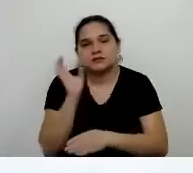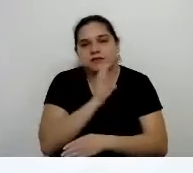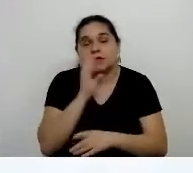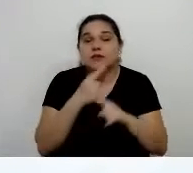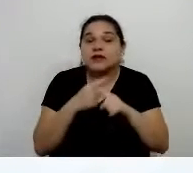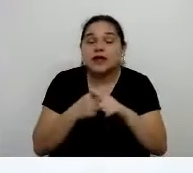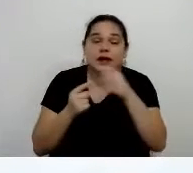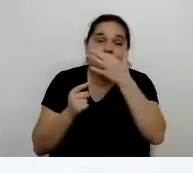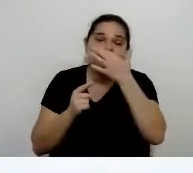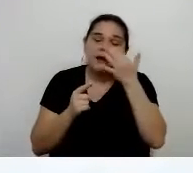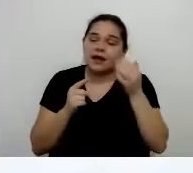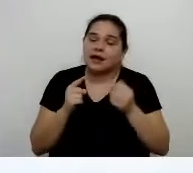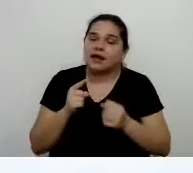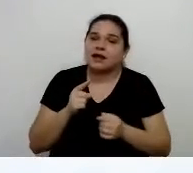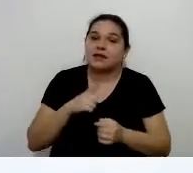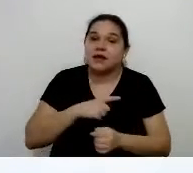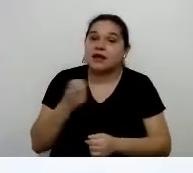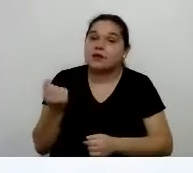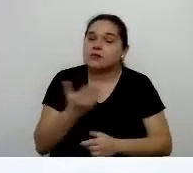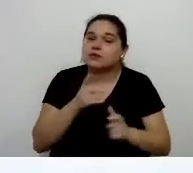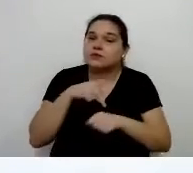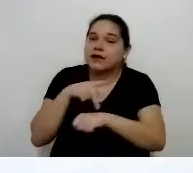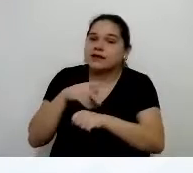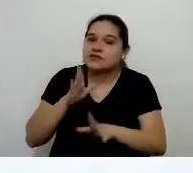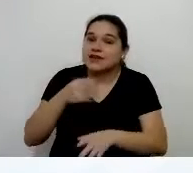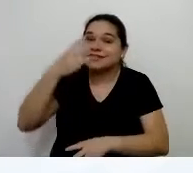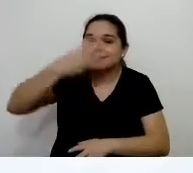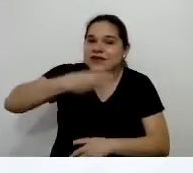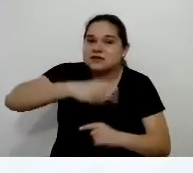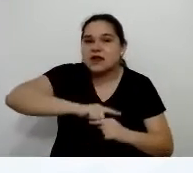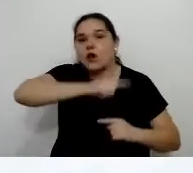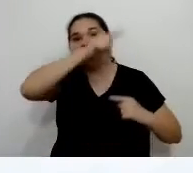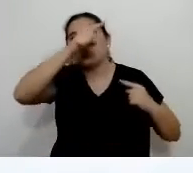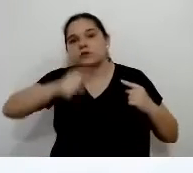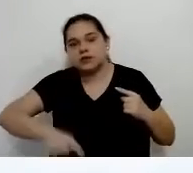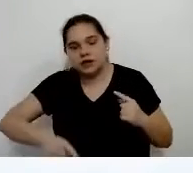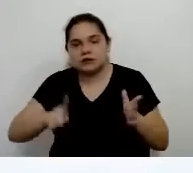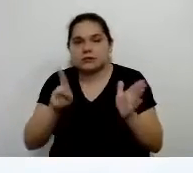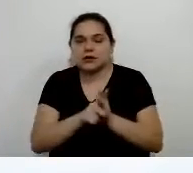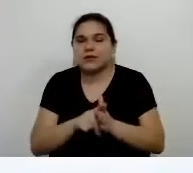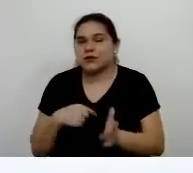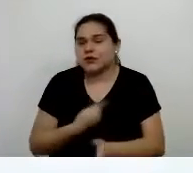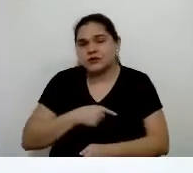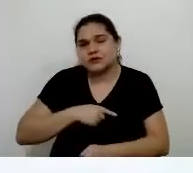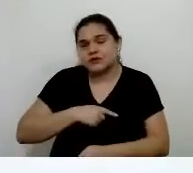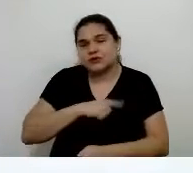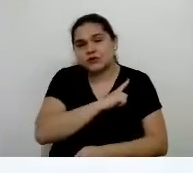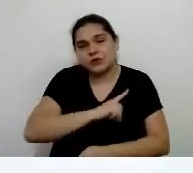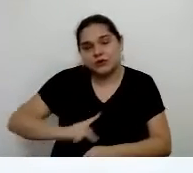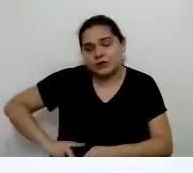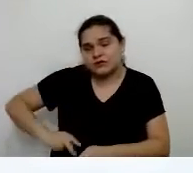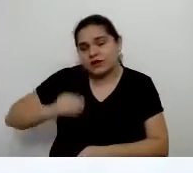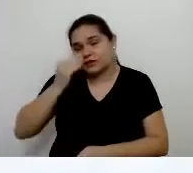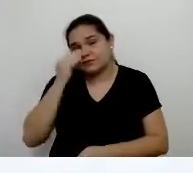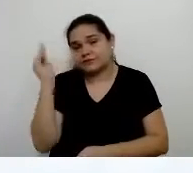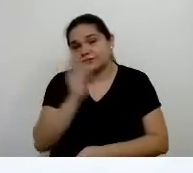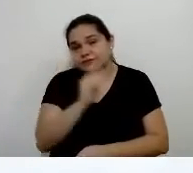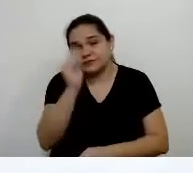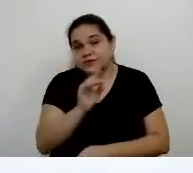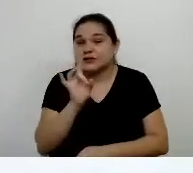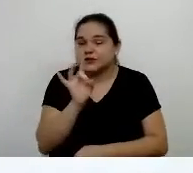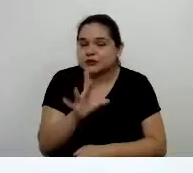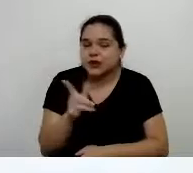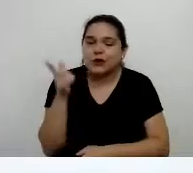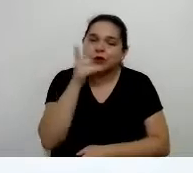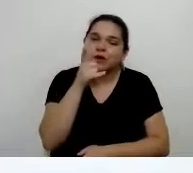alguns países até a terceira onda já da Covid, e é interessante como o nosso governo, ele é ineficiente, ele só foi eficiente